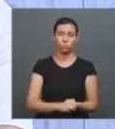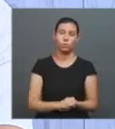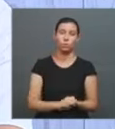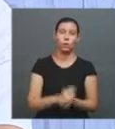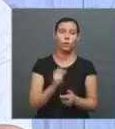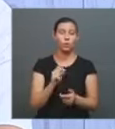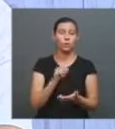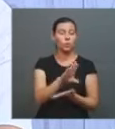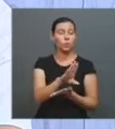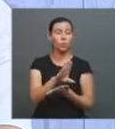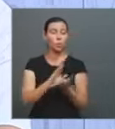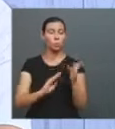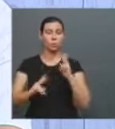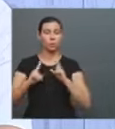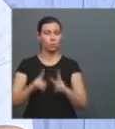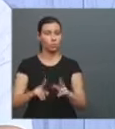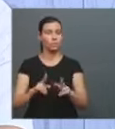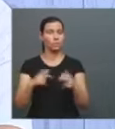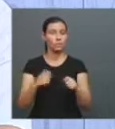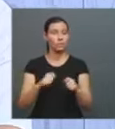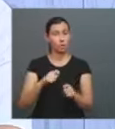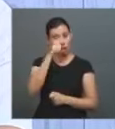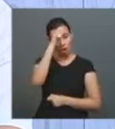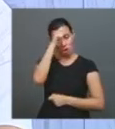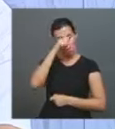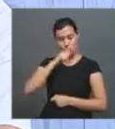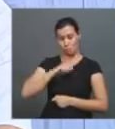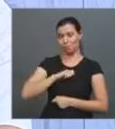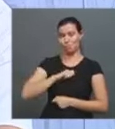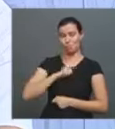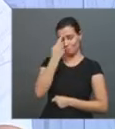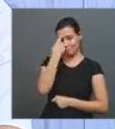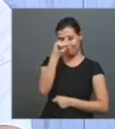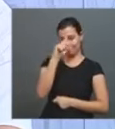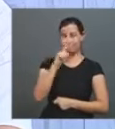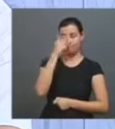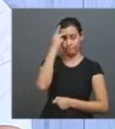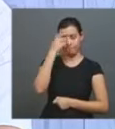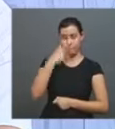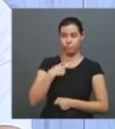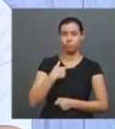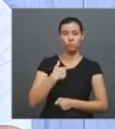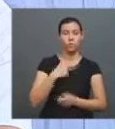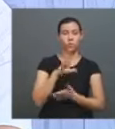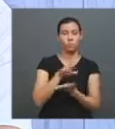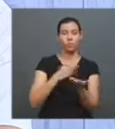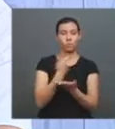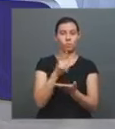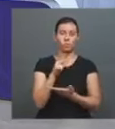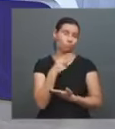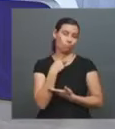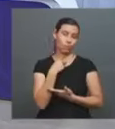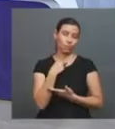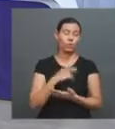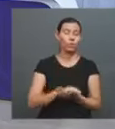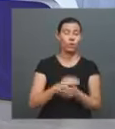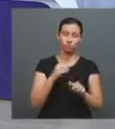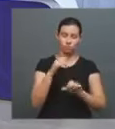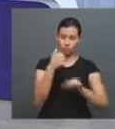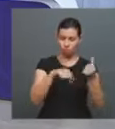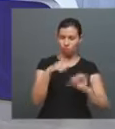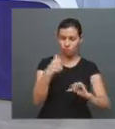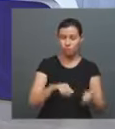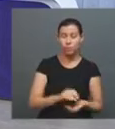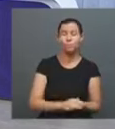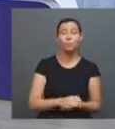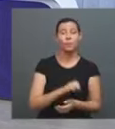Aí, revisão, editoração do livro e impressão, por fim. E a Edufo também tem